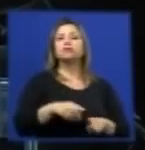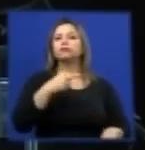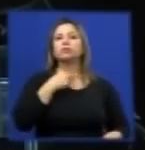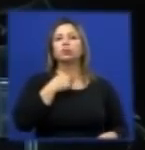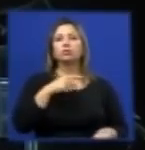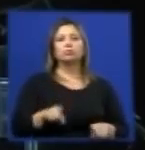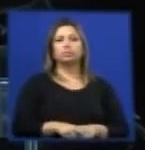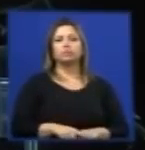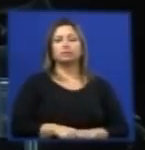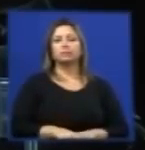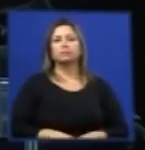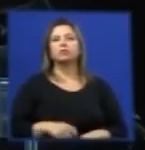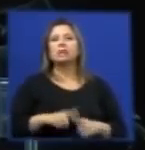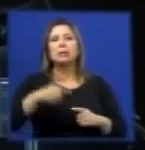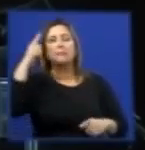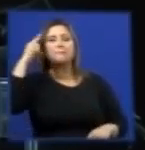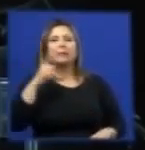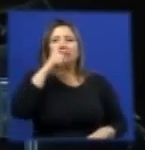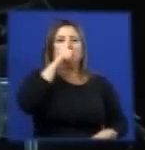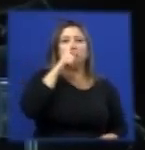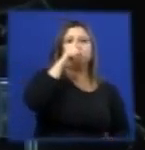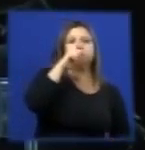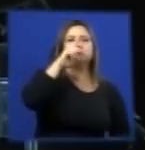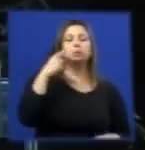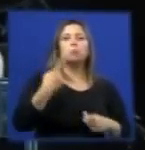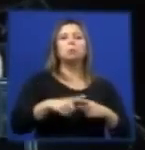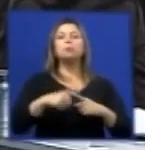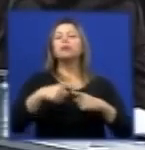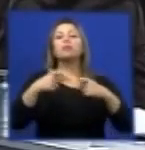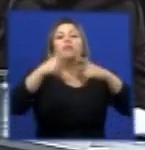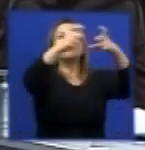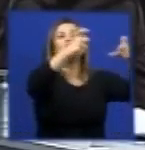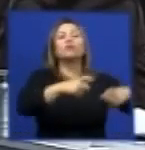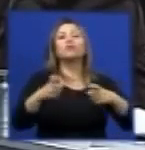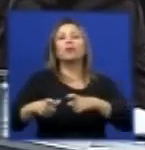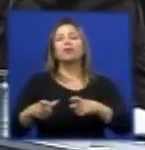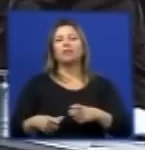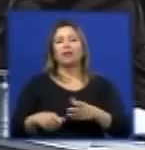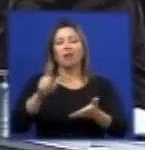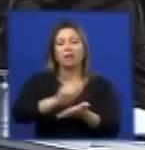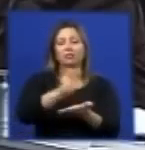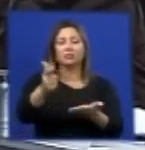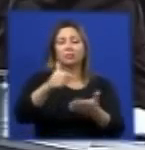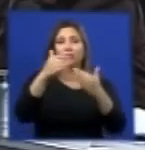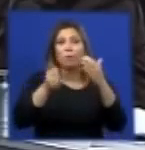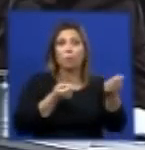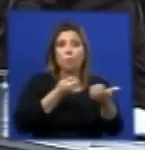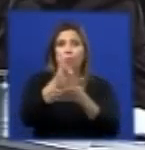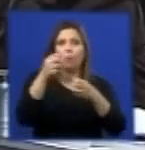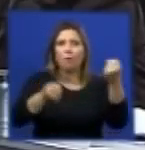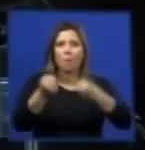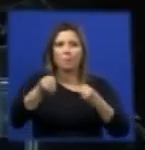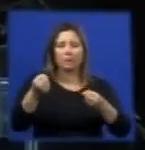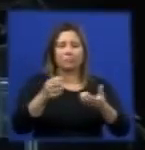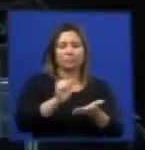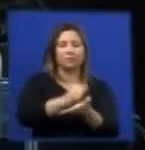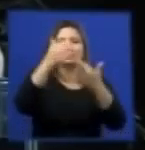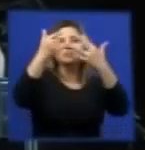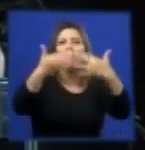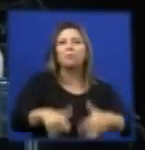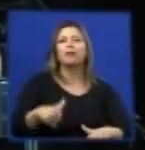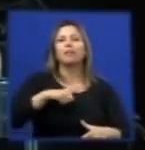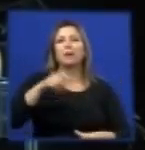um resíduo perigoso uma vez que em nenhum manual de nenhum automóvel você tem lá que para trocar um pneu precise